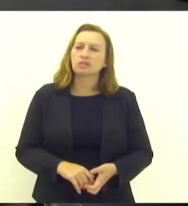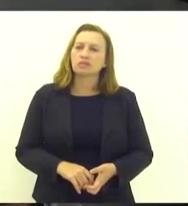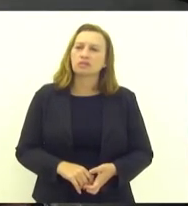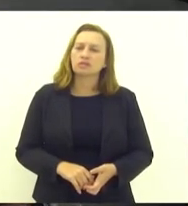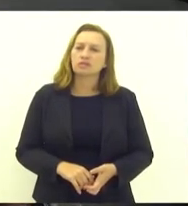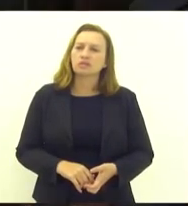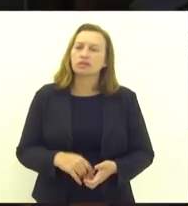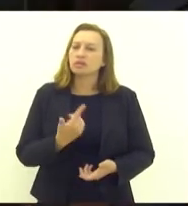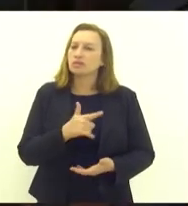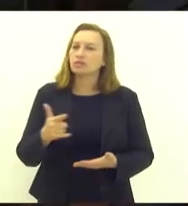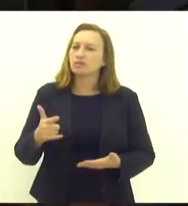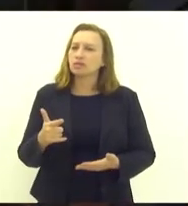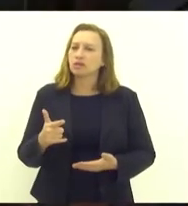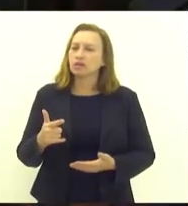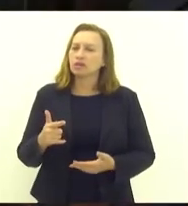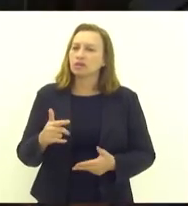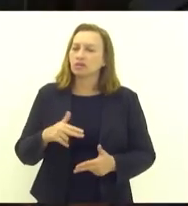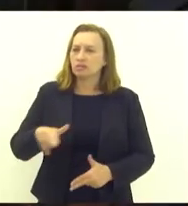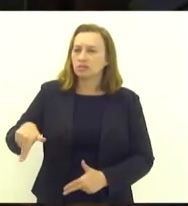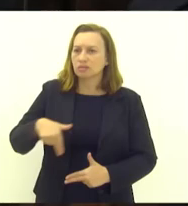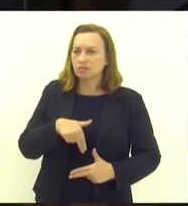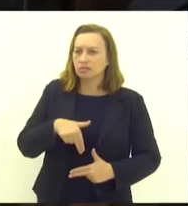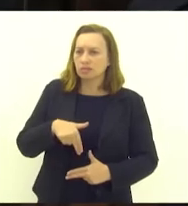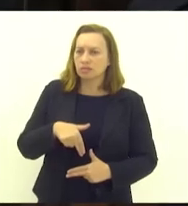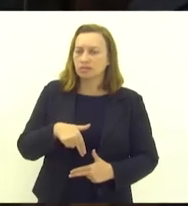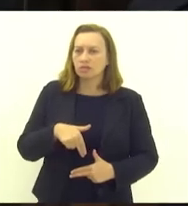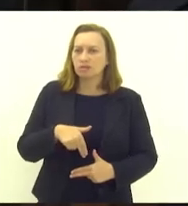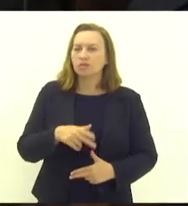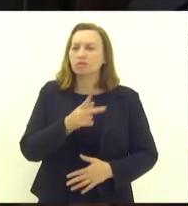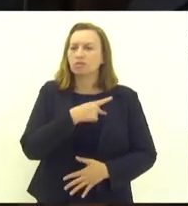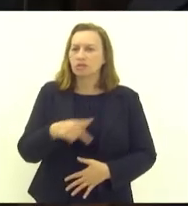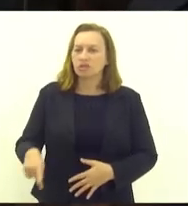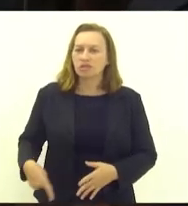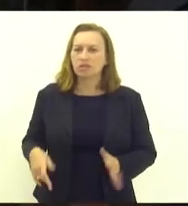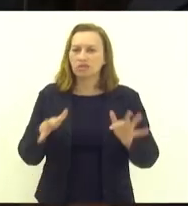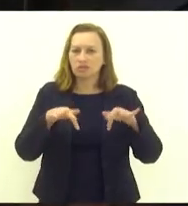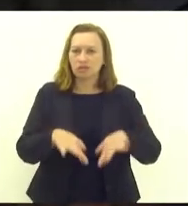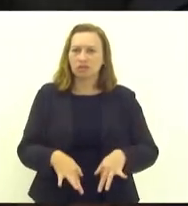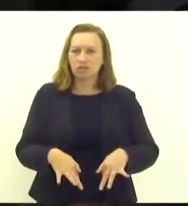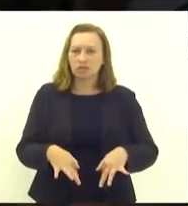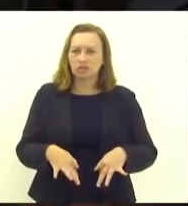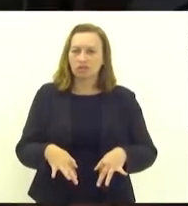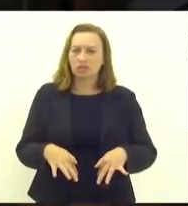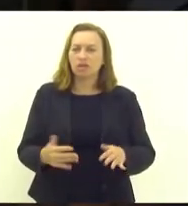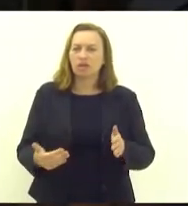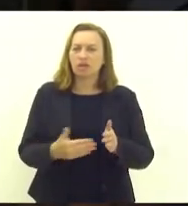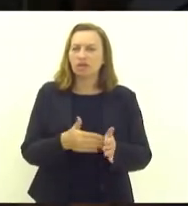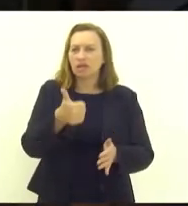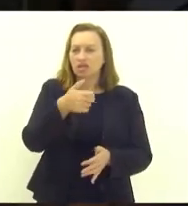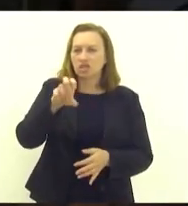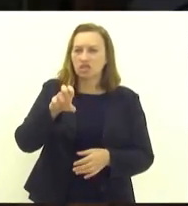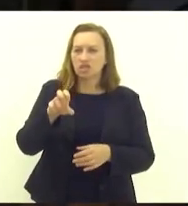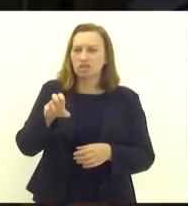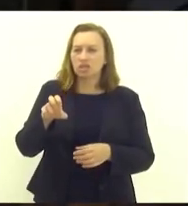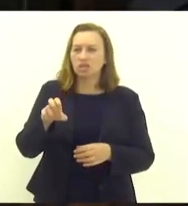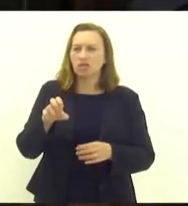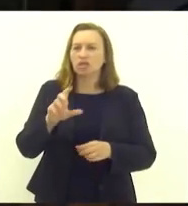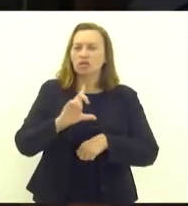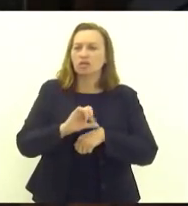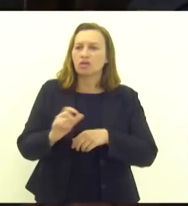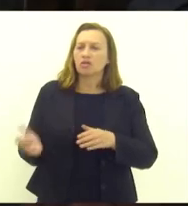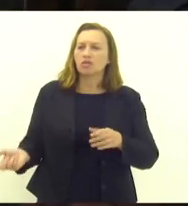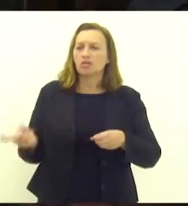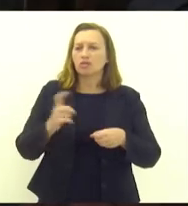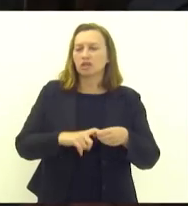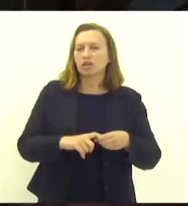Não havendo mais oradores inscritos, o presidente encerra a sessão até as 15 horas, quando retornaremos